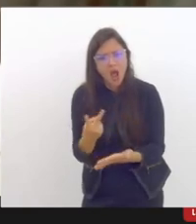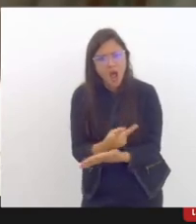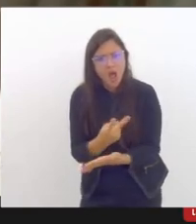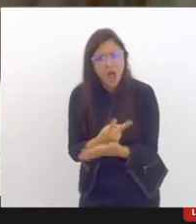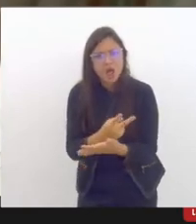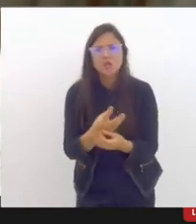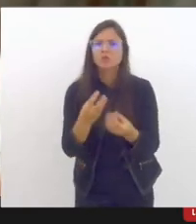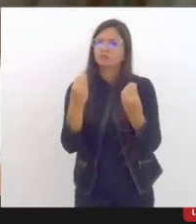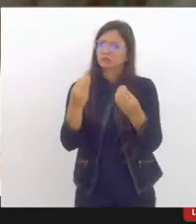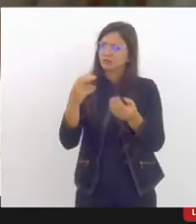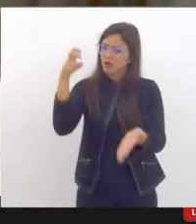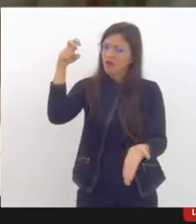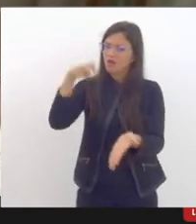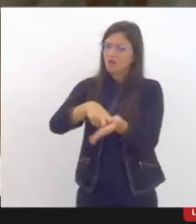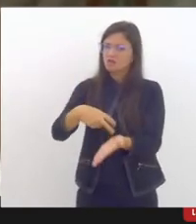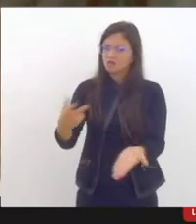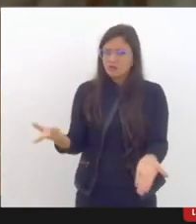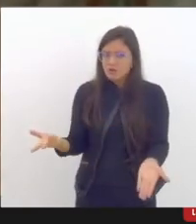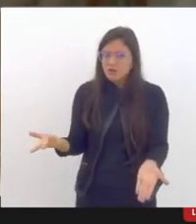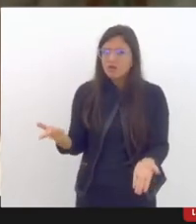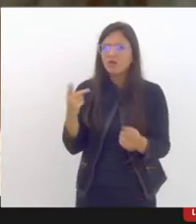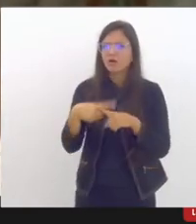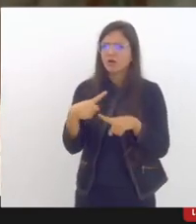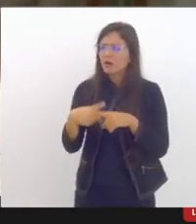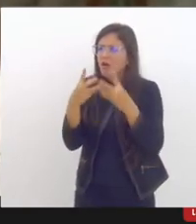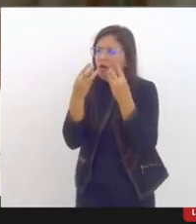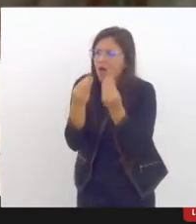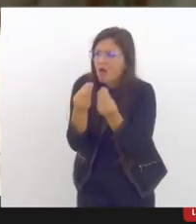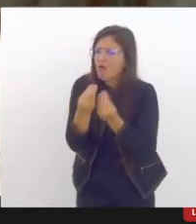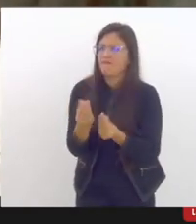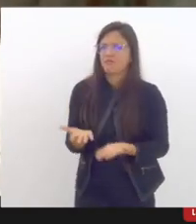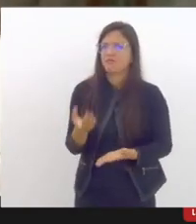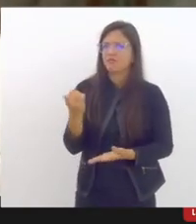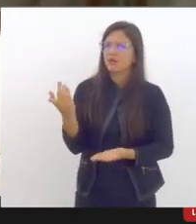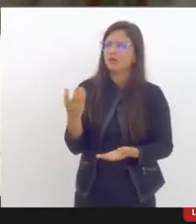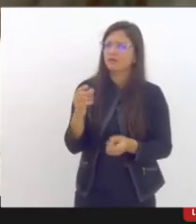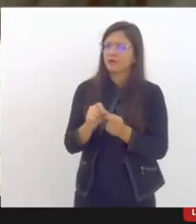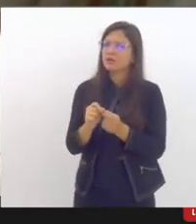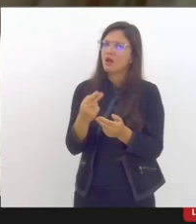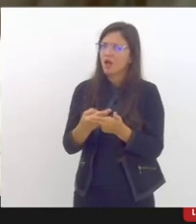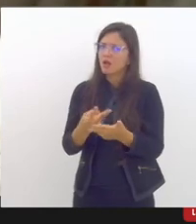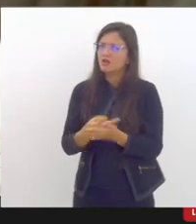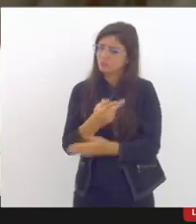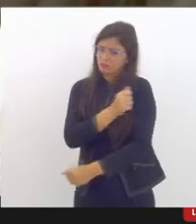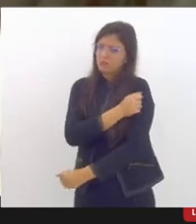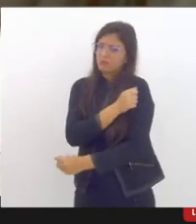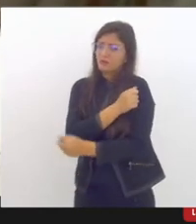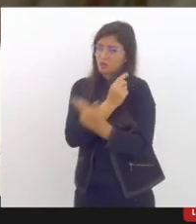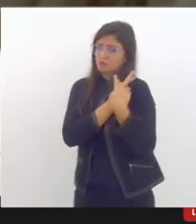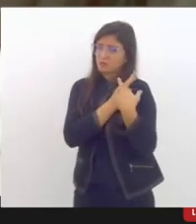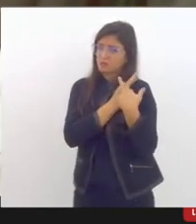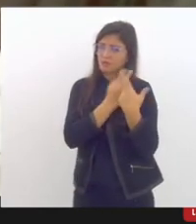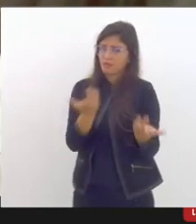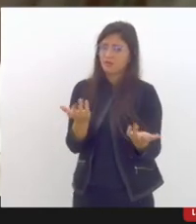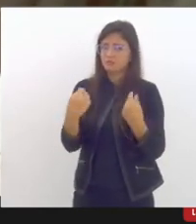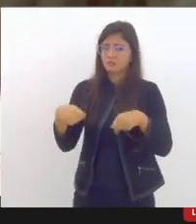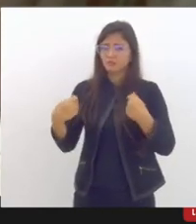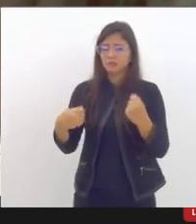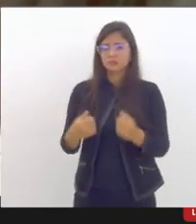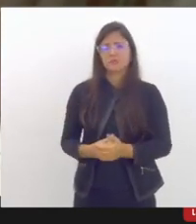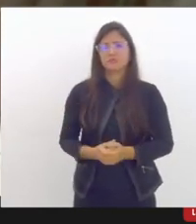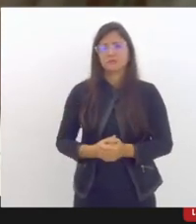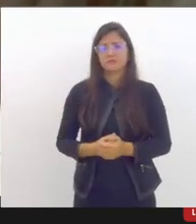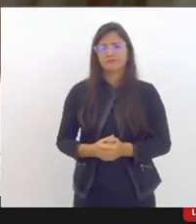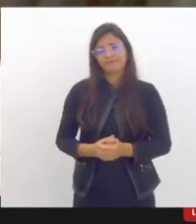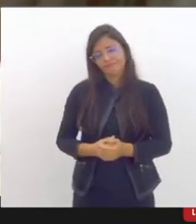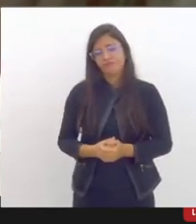determinada forma quando na verdade muitas das vezes há um sofrimento anterior que faz com que esse comportamento aconteça no